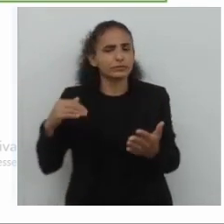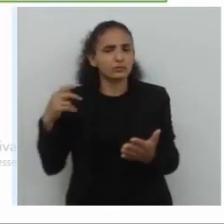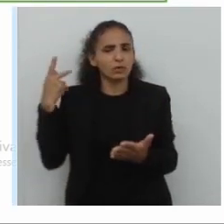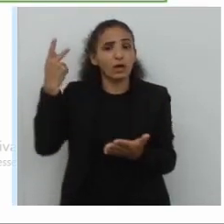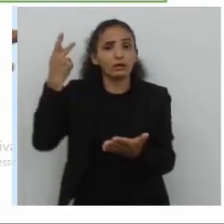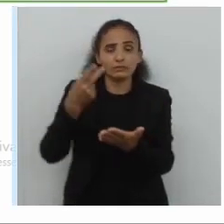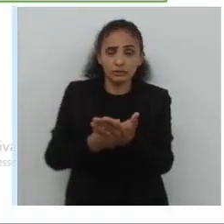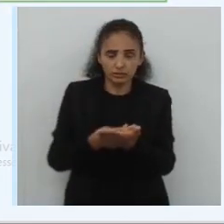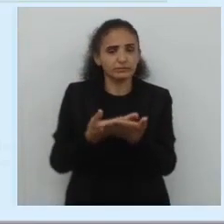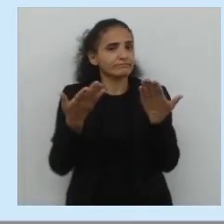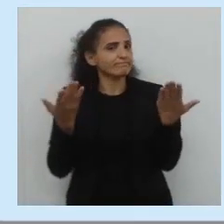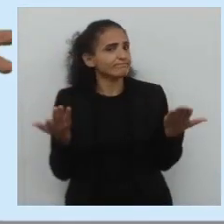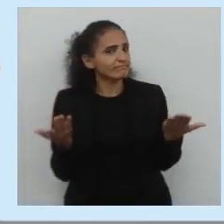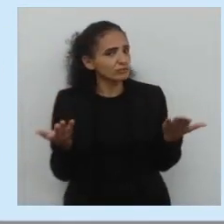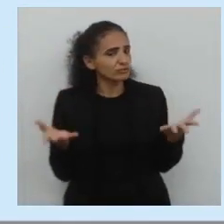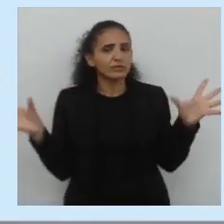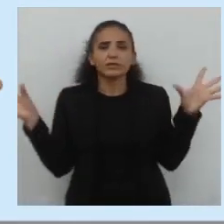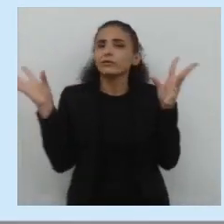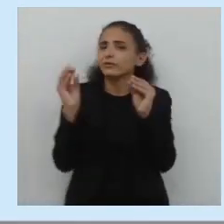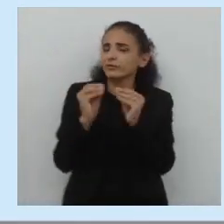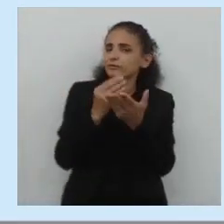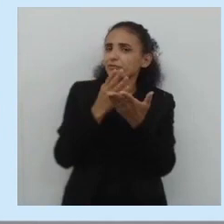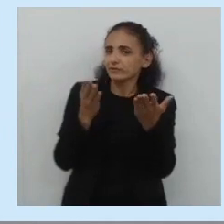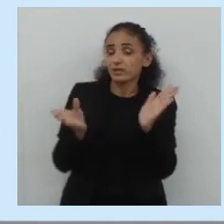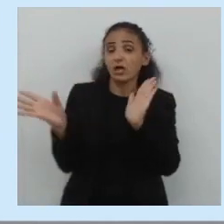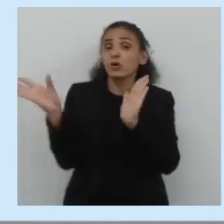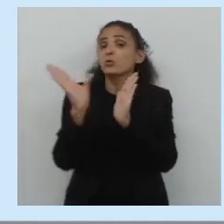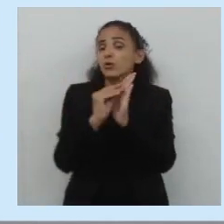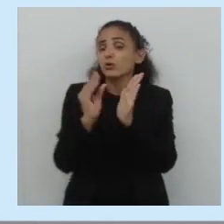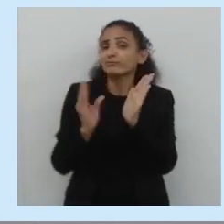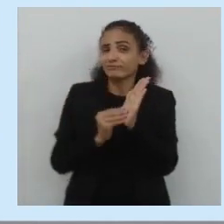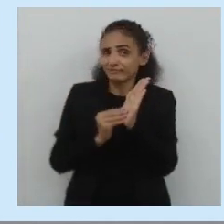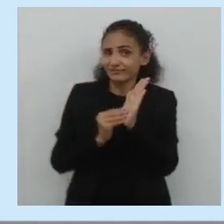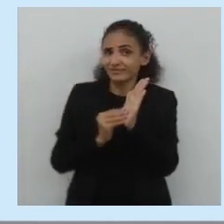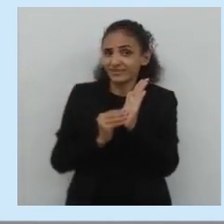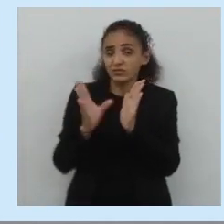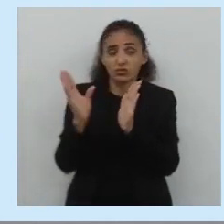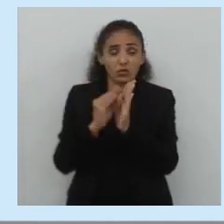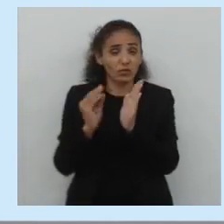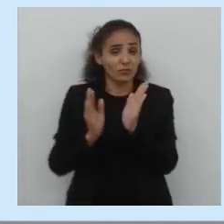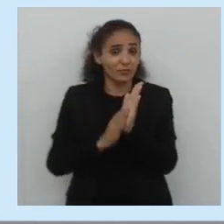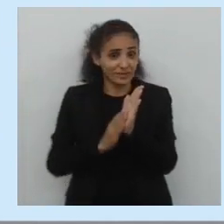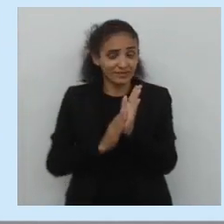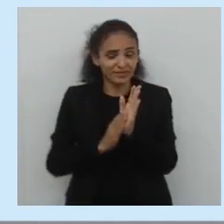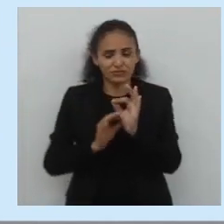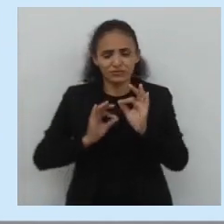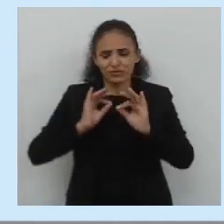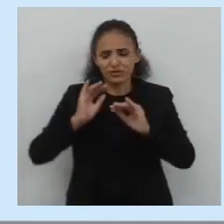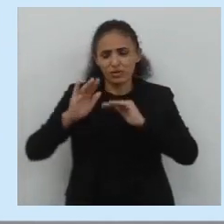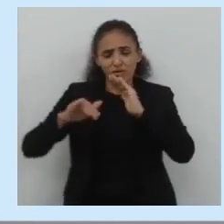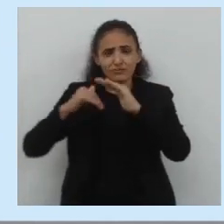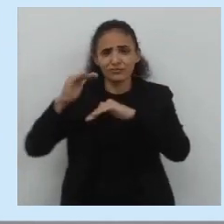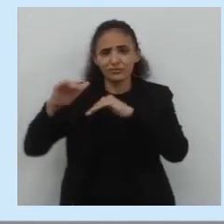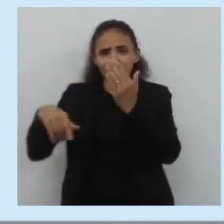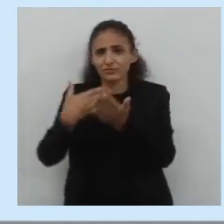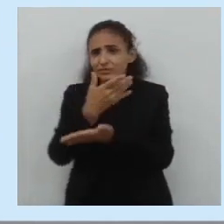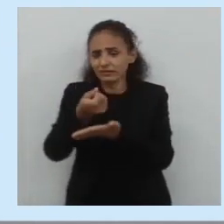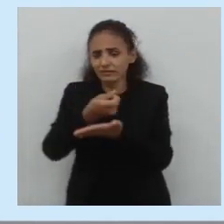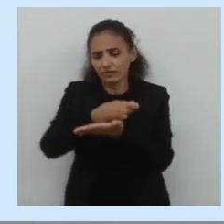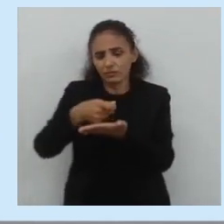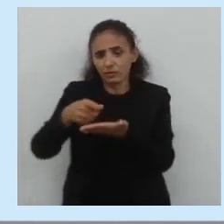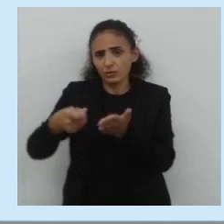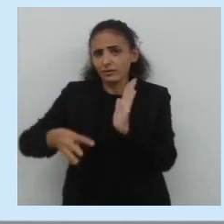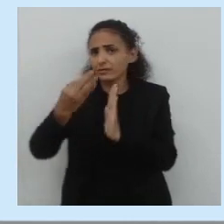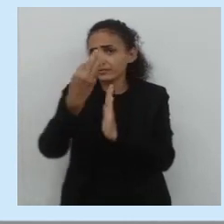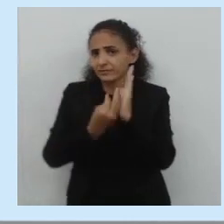acontecimento ou fato. Em outras palavras, estudando, é o contexto, ou seja, o momento de produção do seu texto, para que